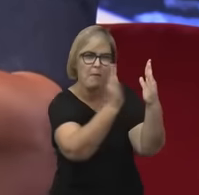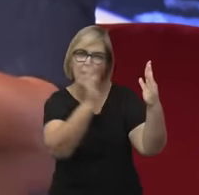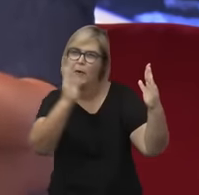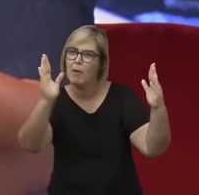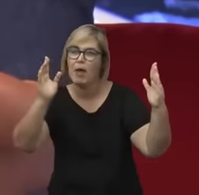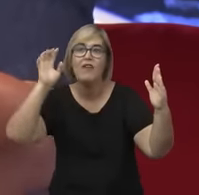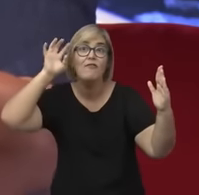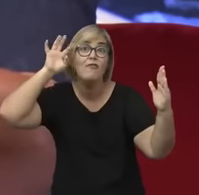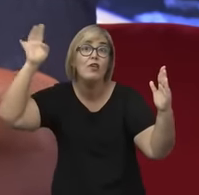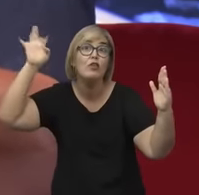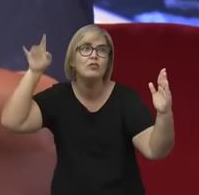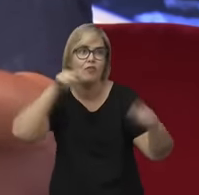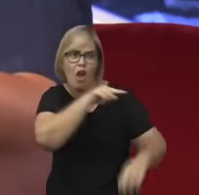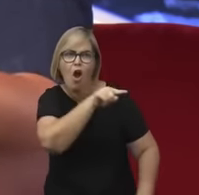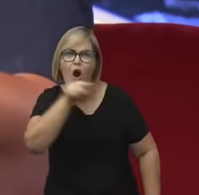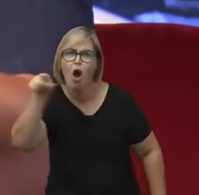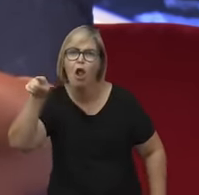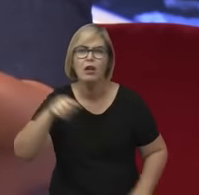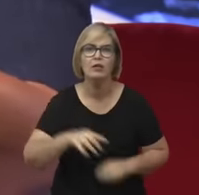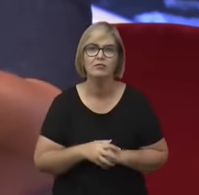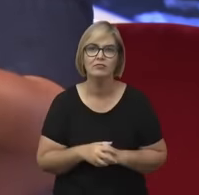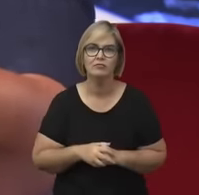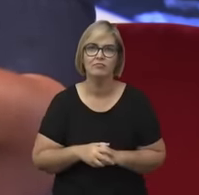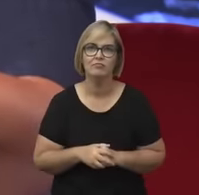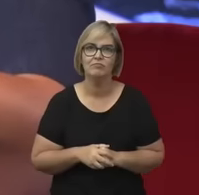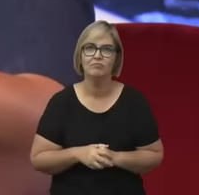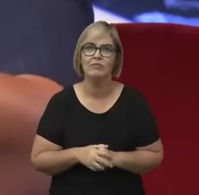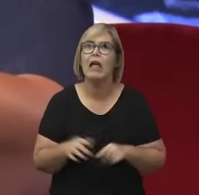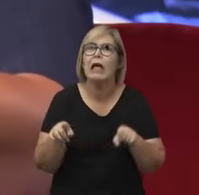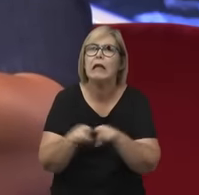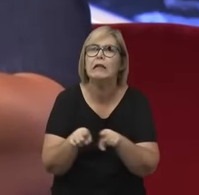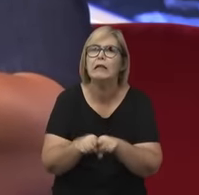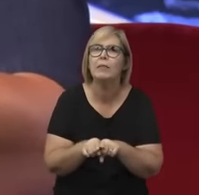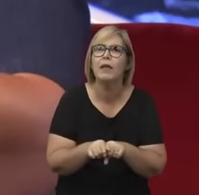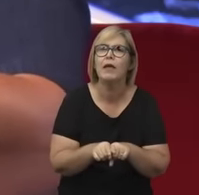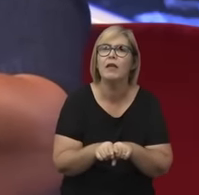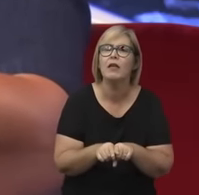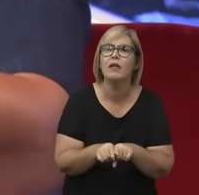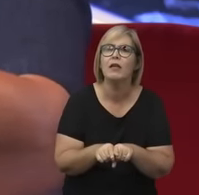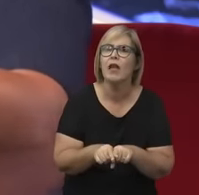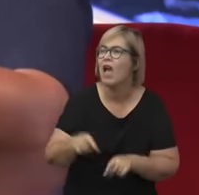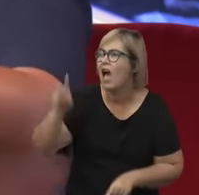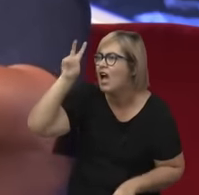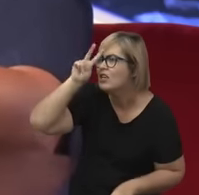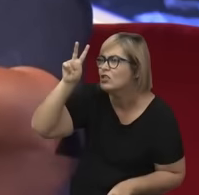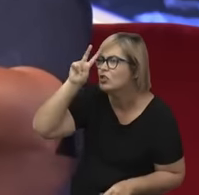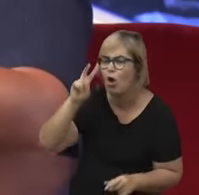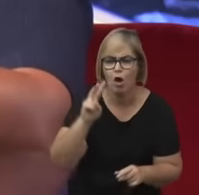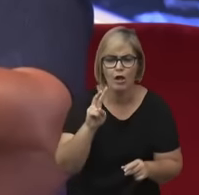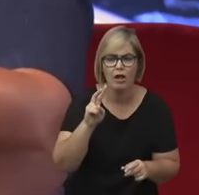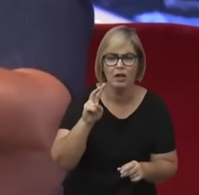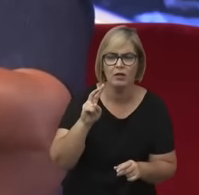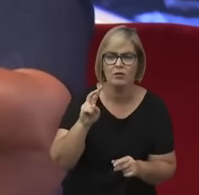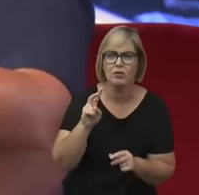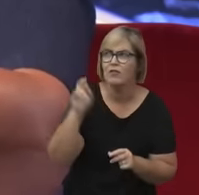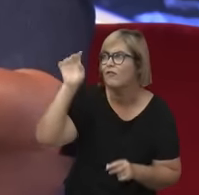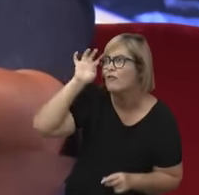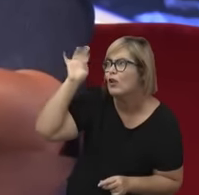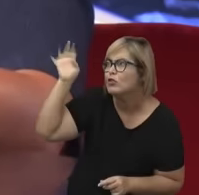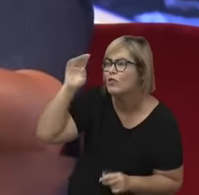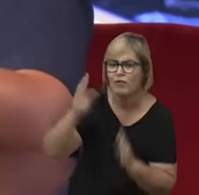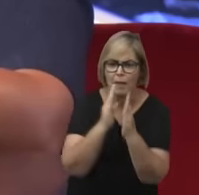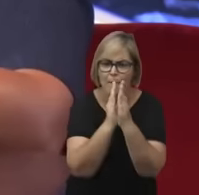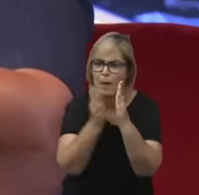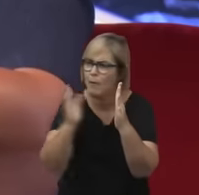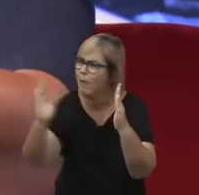olha para os livros didáticos, para as antologias de história da filosofia. Quem são as mulheres filósofas que estão ali?